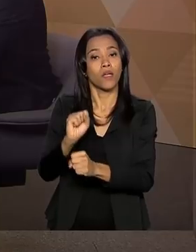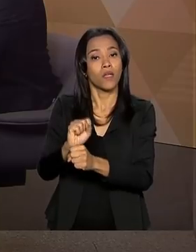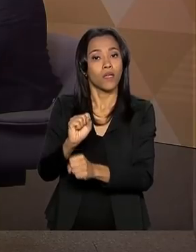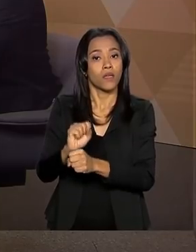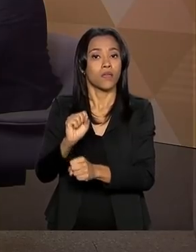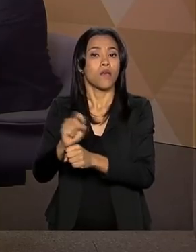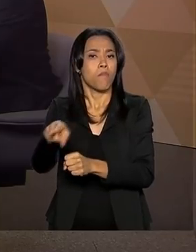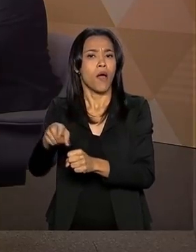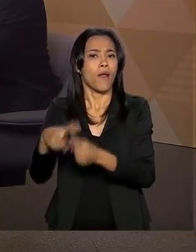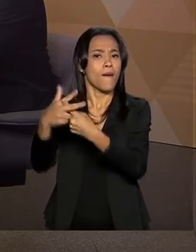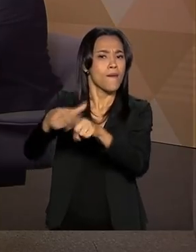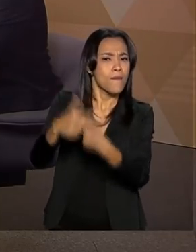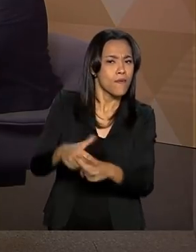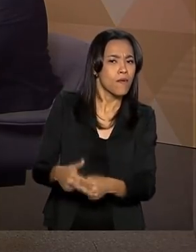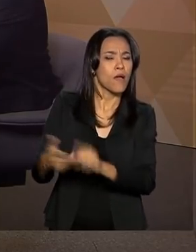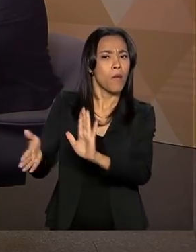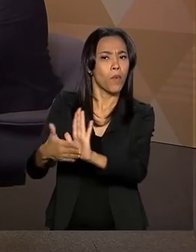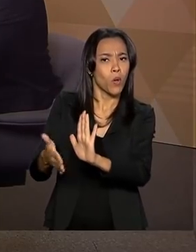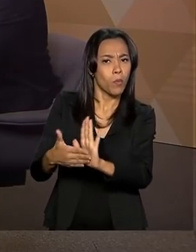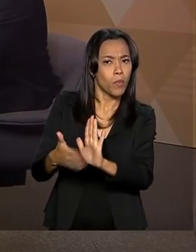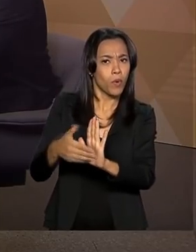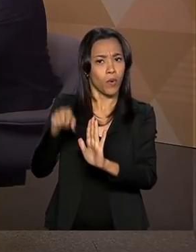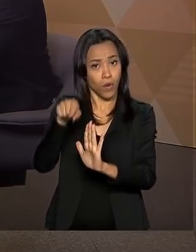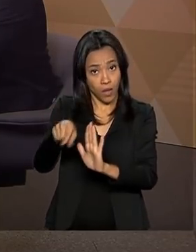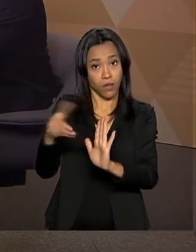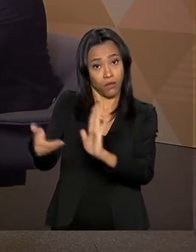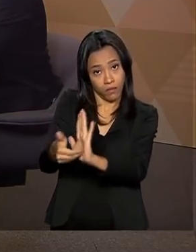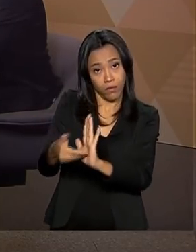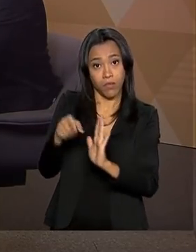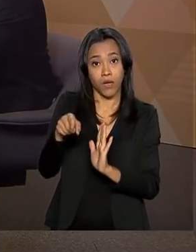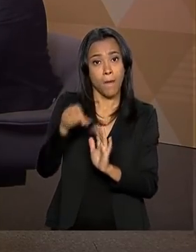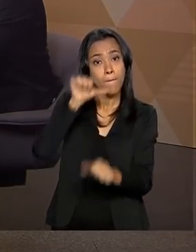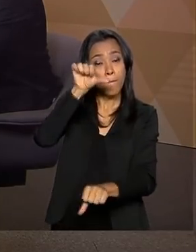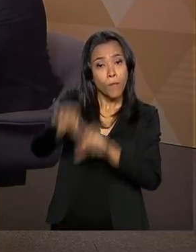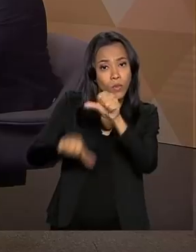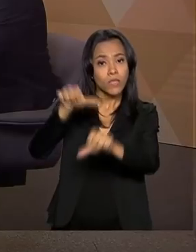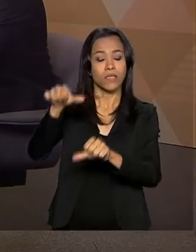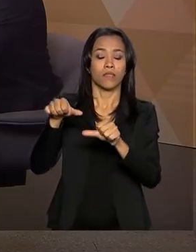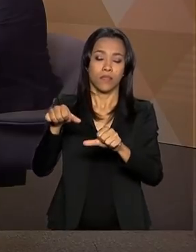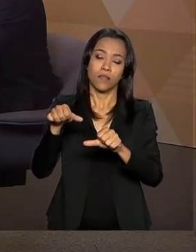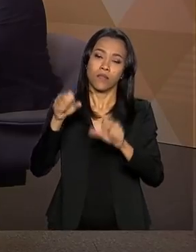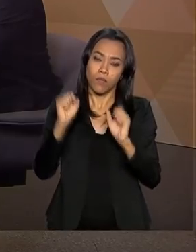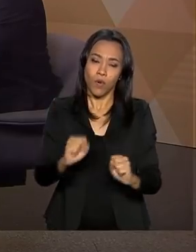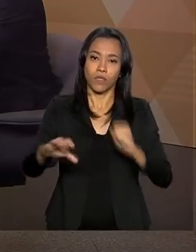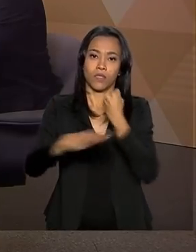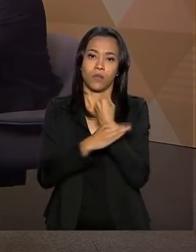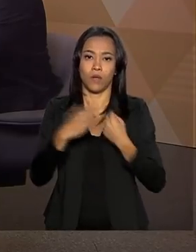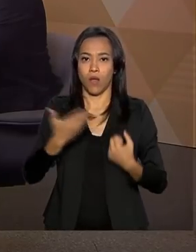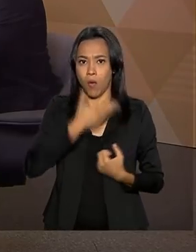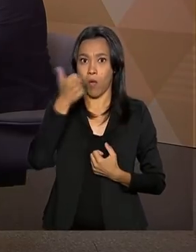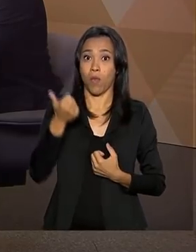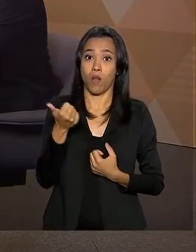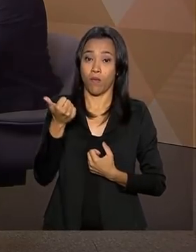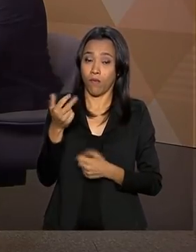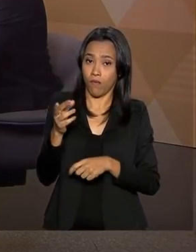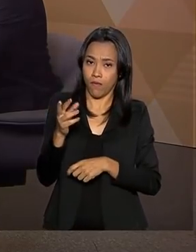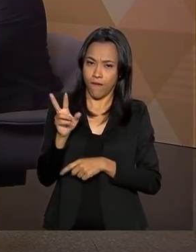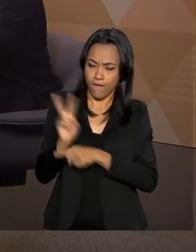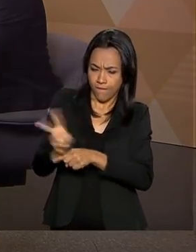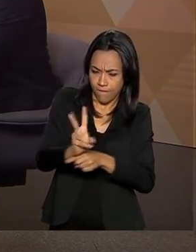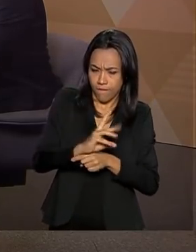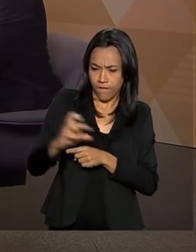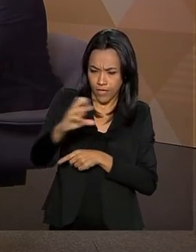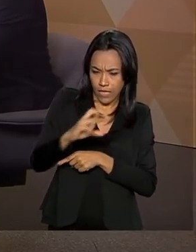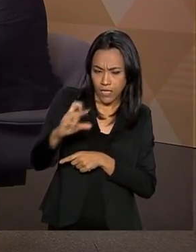aperfeiçoar, para propor à Casa, à Câmara dos Deputados, mudanças que garantam uma fiscalização mais efetiva, um